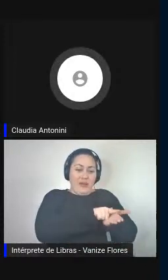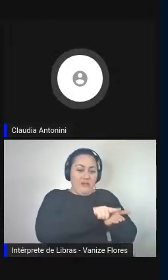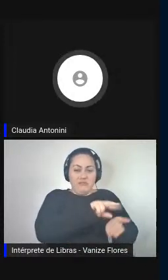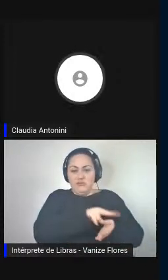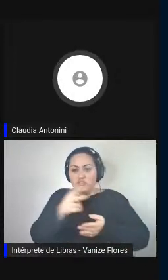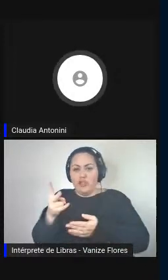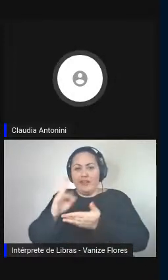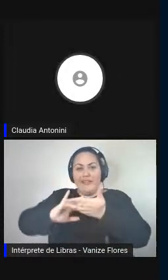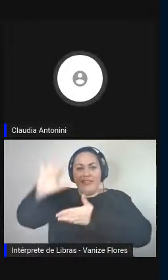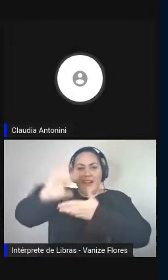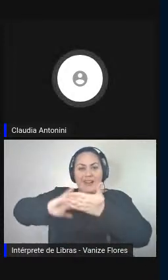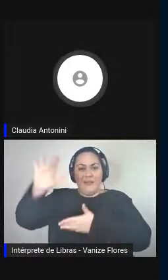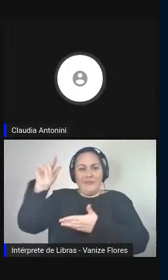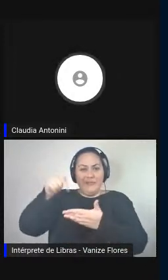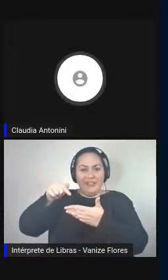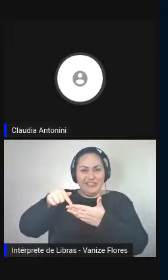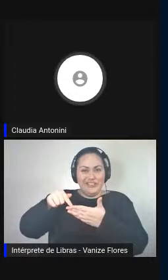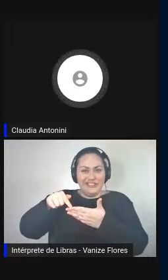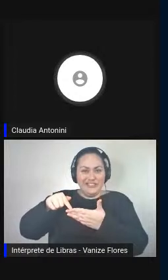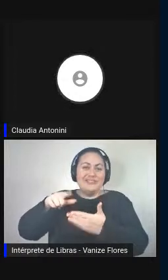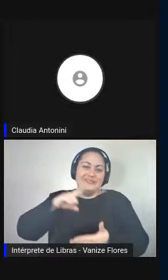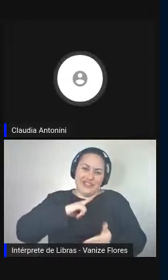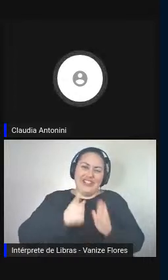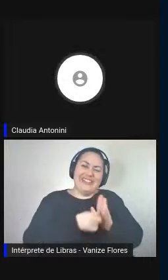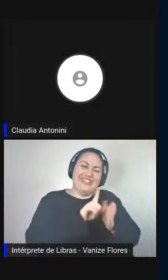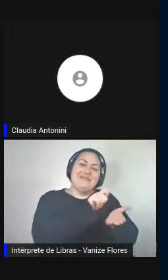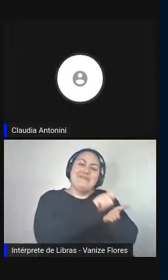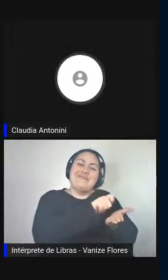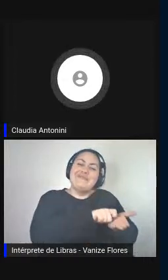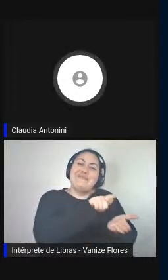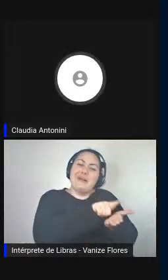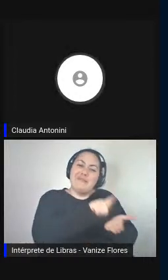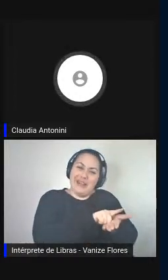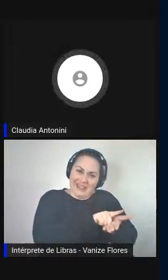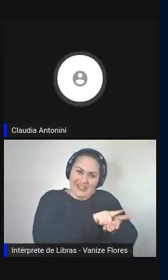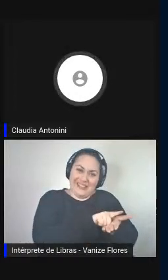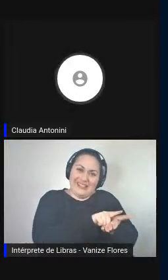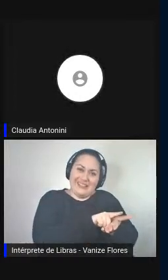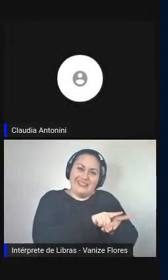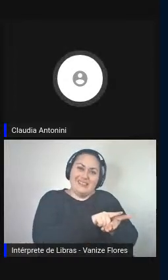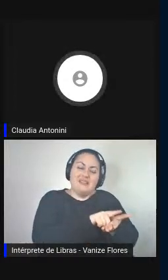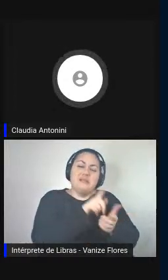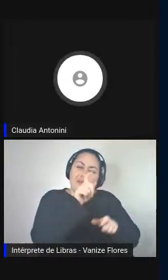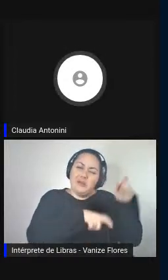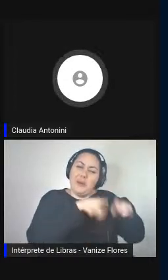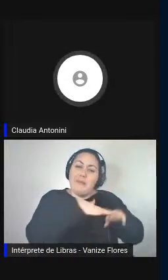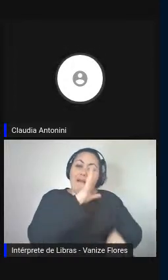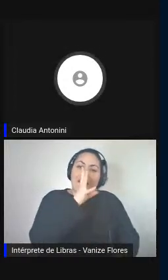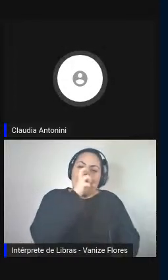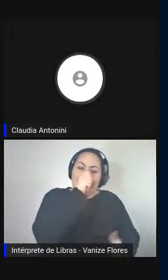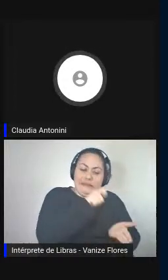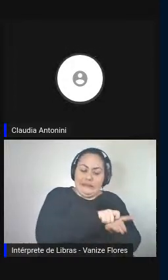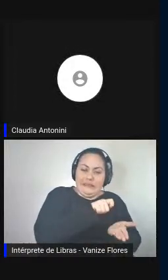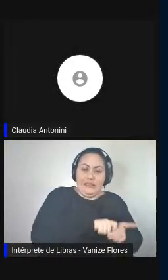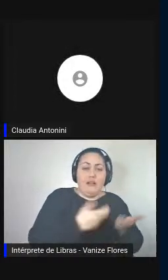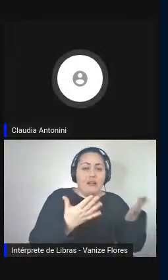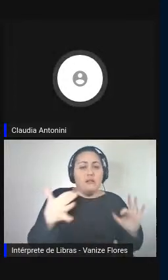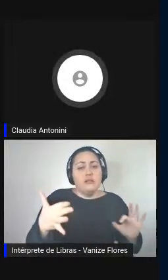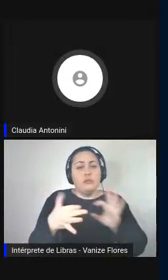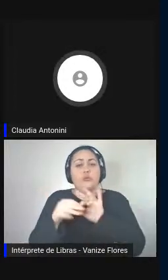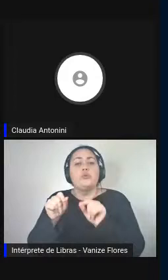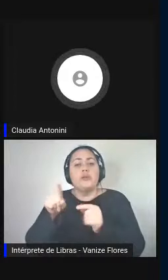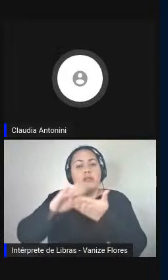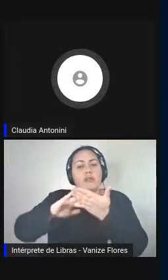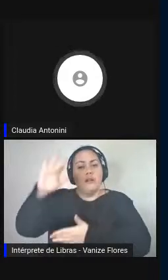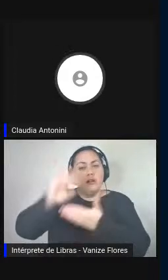ao invés do nosso papel, do nosso bloco de papel, traz mais resistência e agora se une o fato que